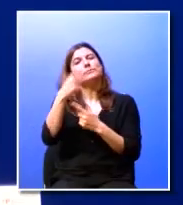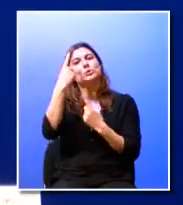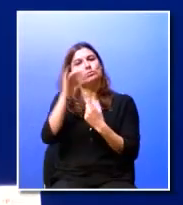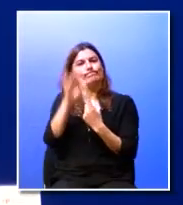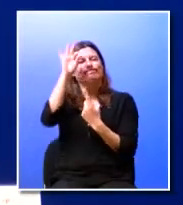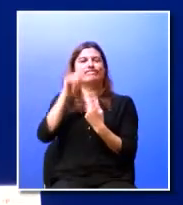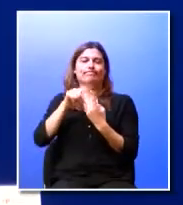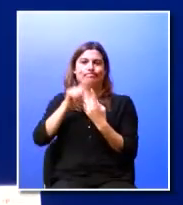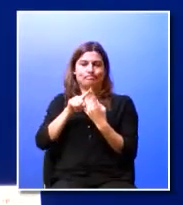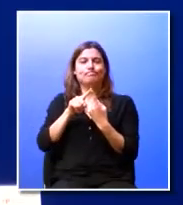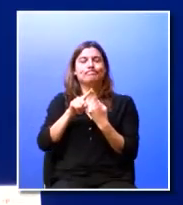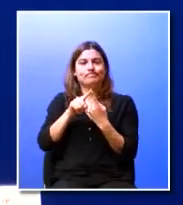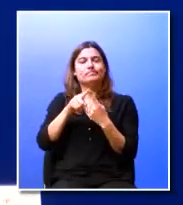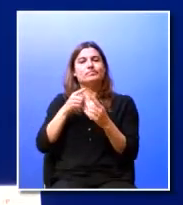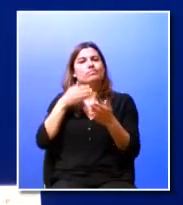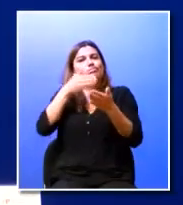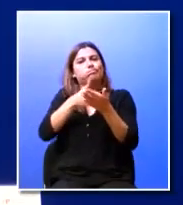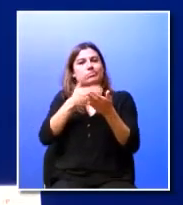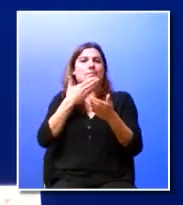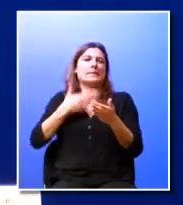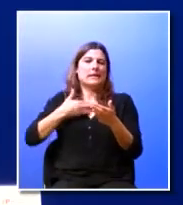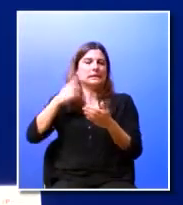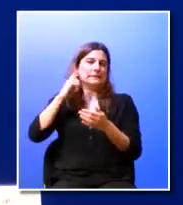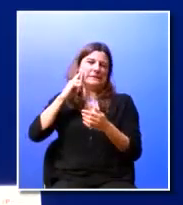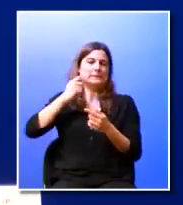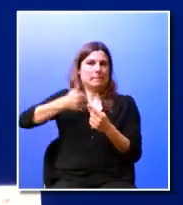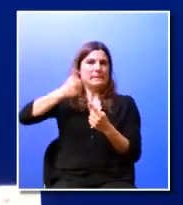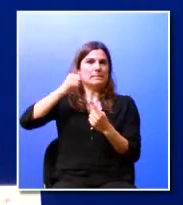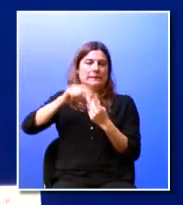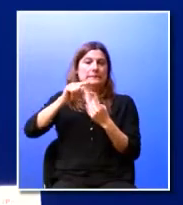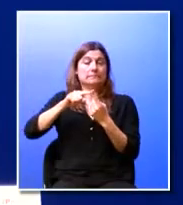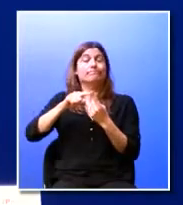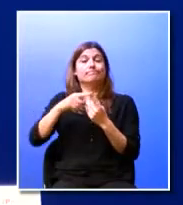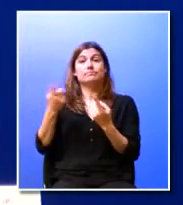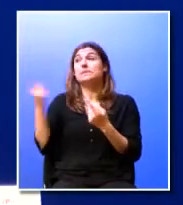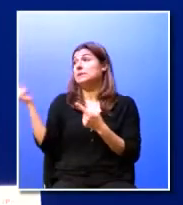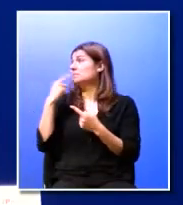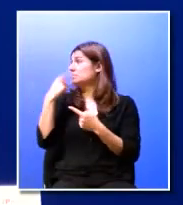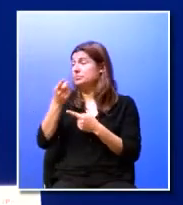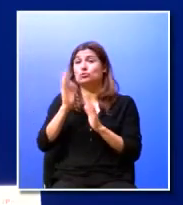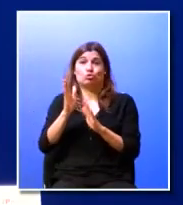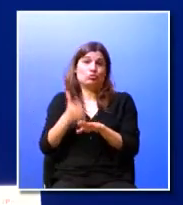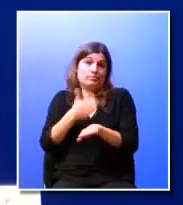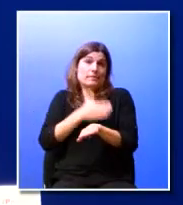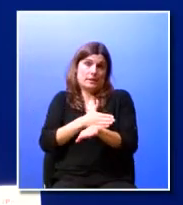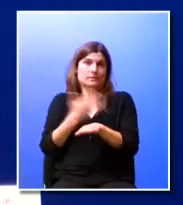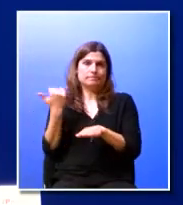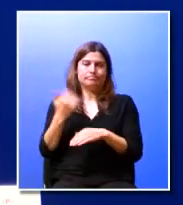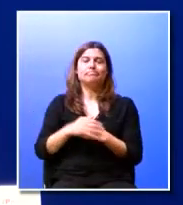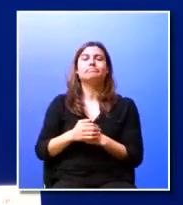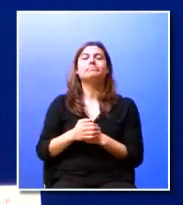principais obstáculos que eu considero e que já foi e que já foi referido também atrás